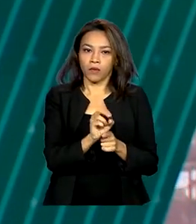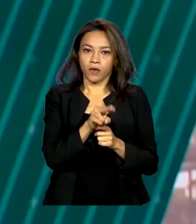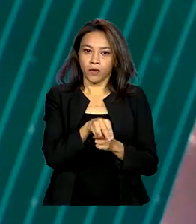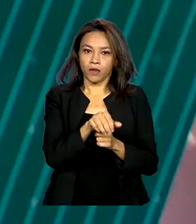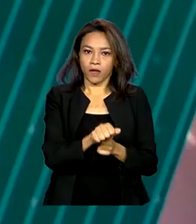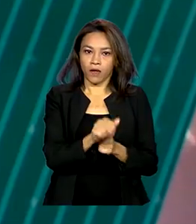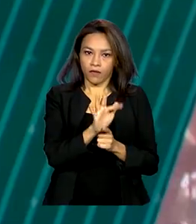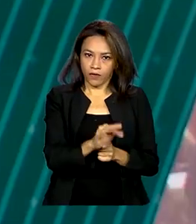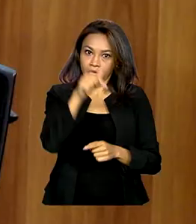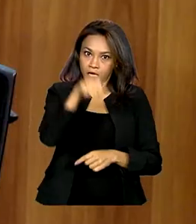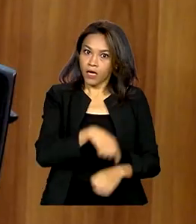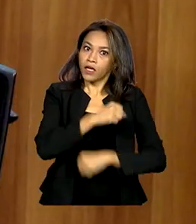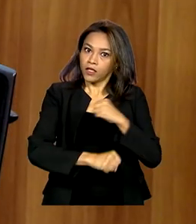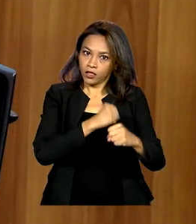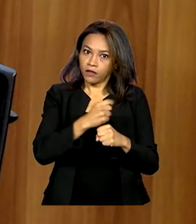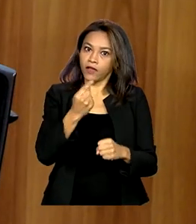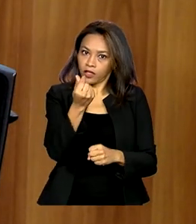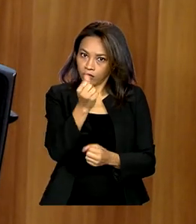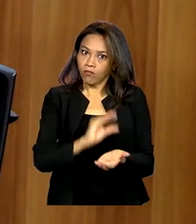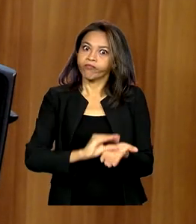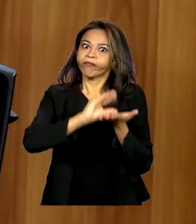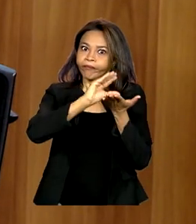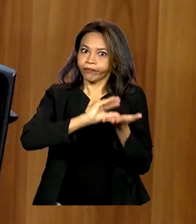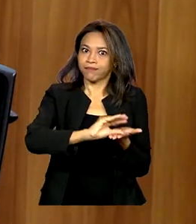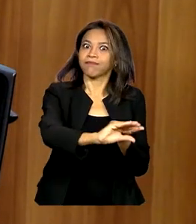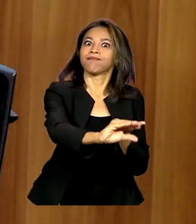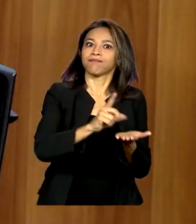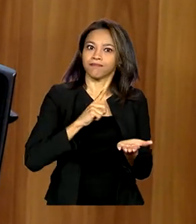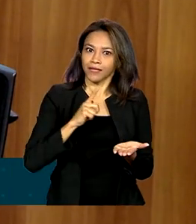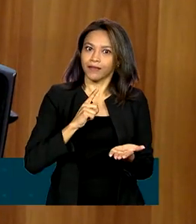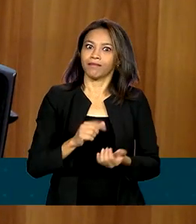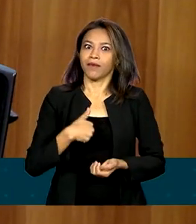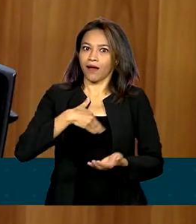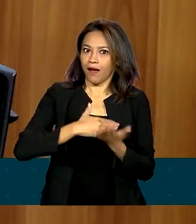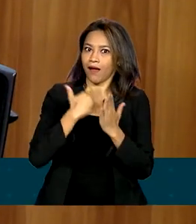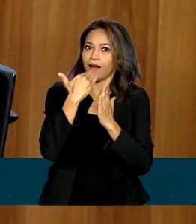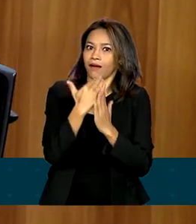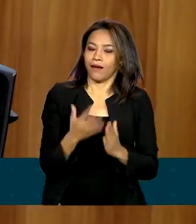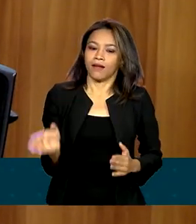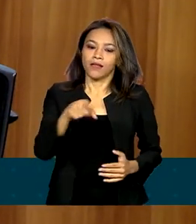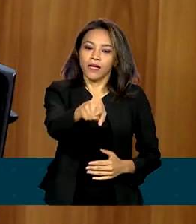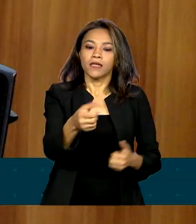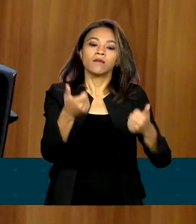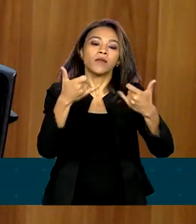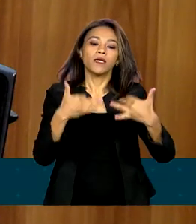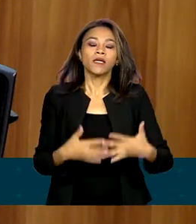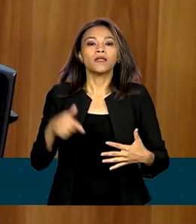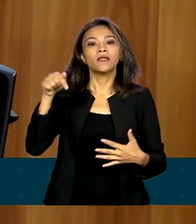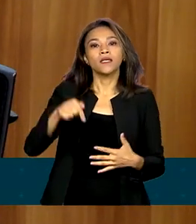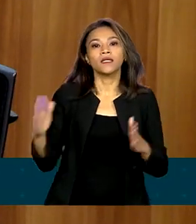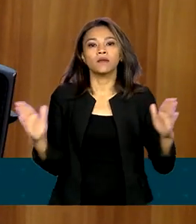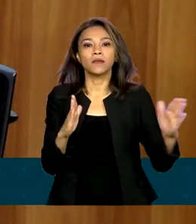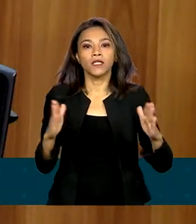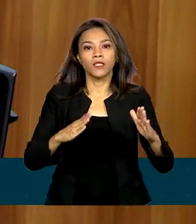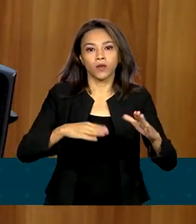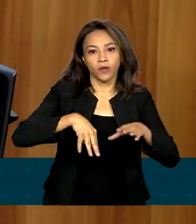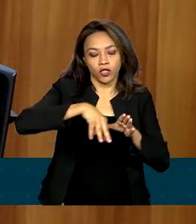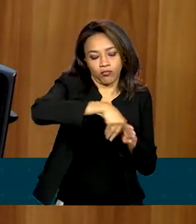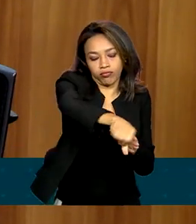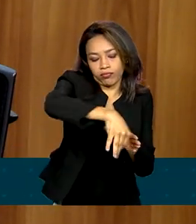com mais recursos. Nós queremos agora no plano safra aumentar o volume de